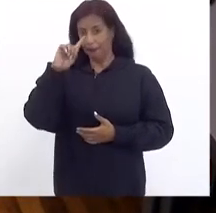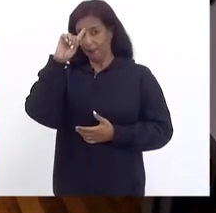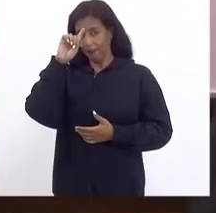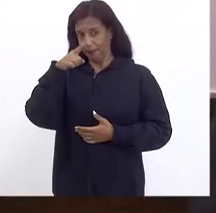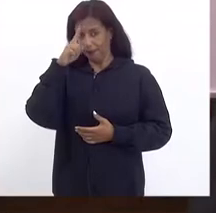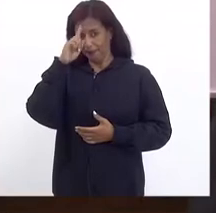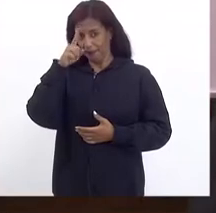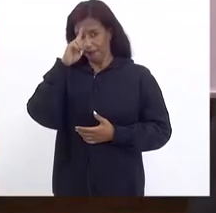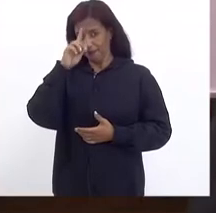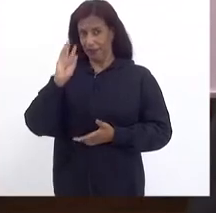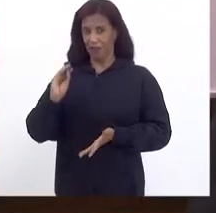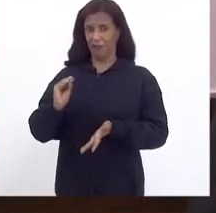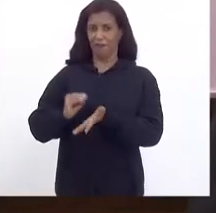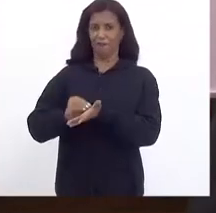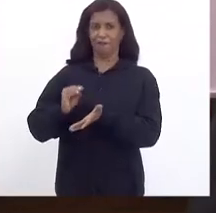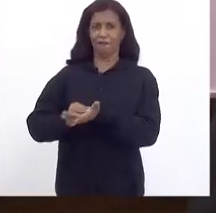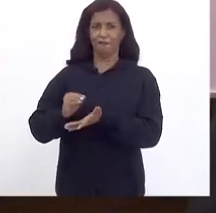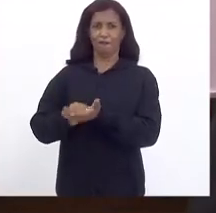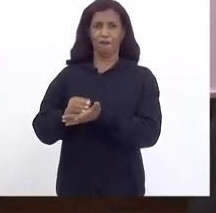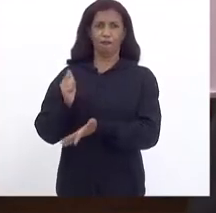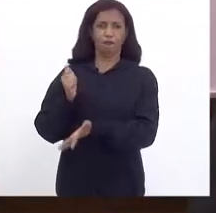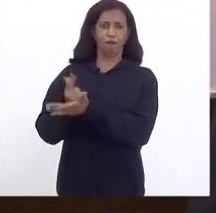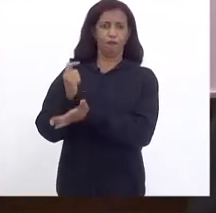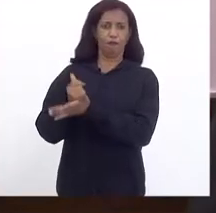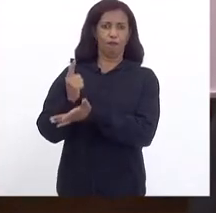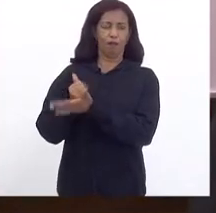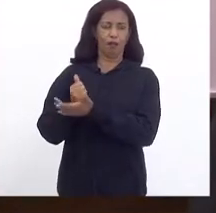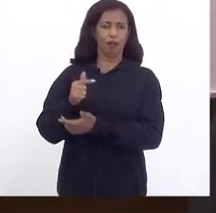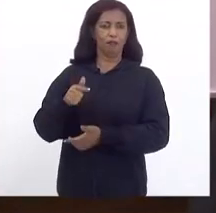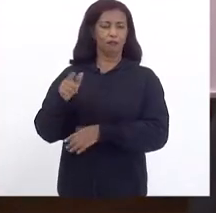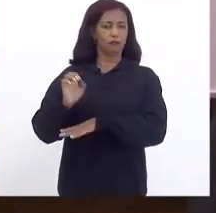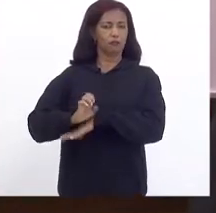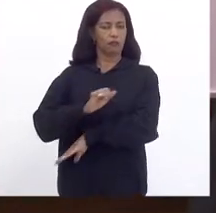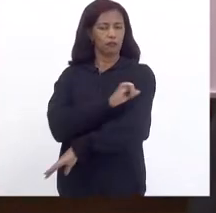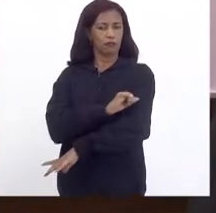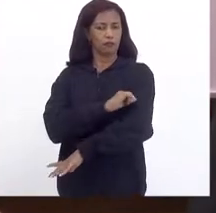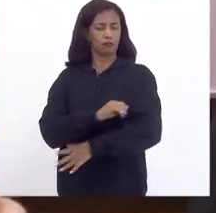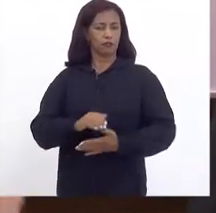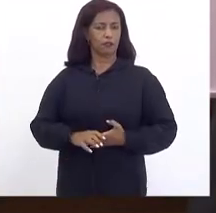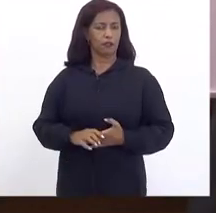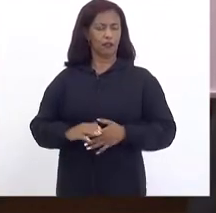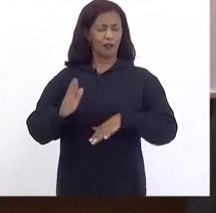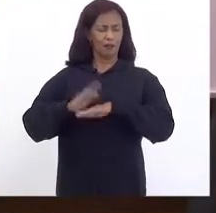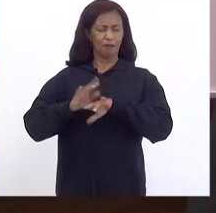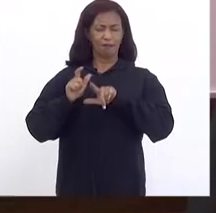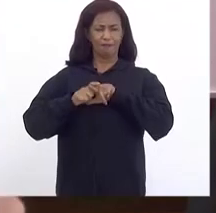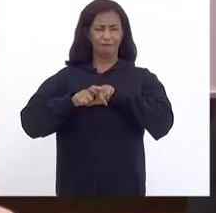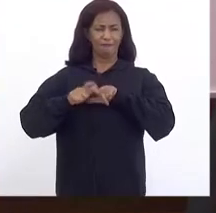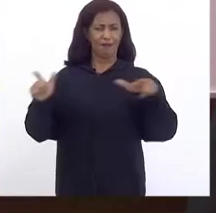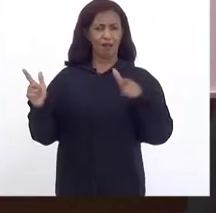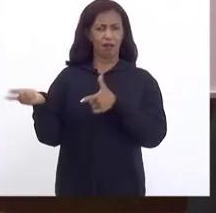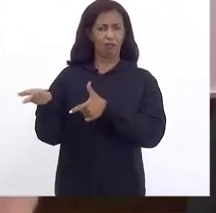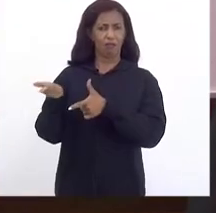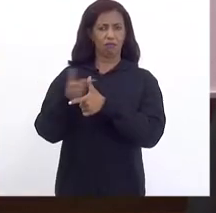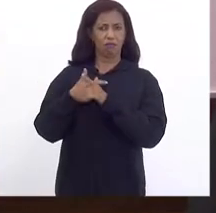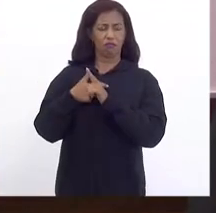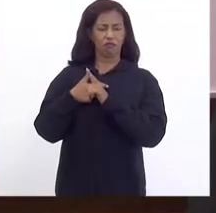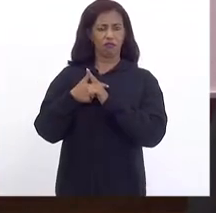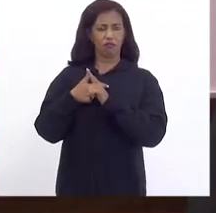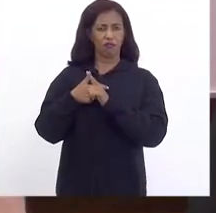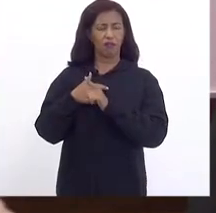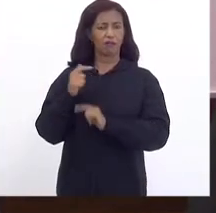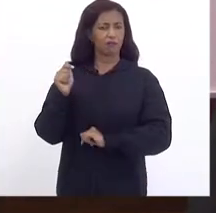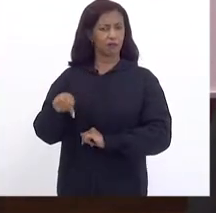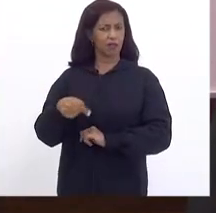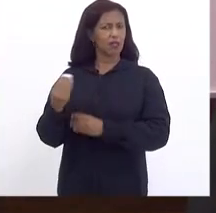Sonegador Quanto mais Do estado do Rio de Janeiro Ela é uma das maiores Devedores Da nossa Divida ativa